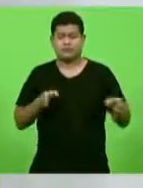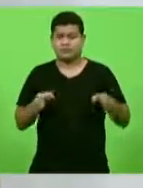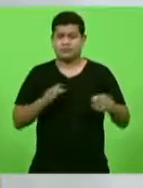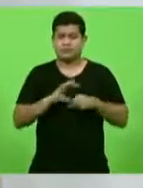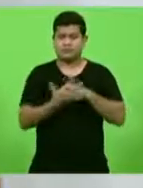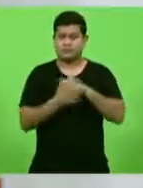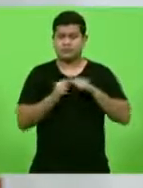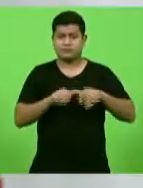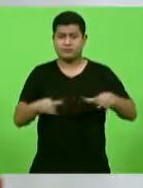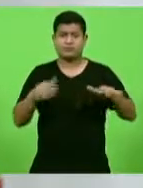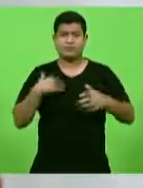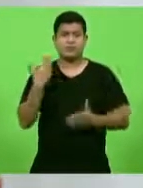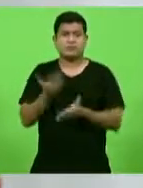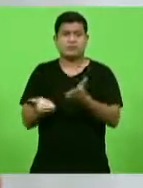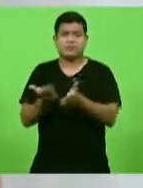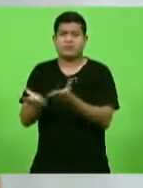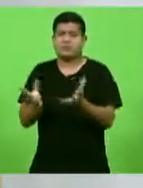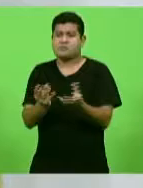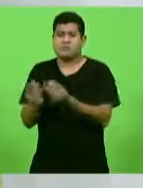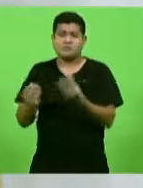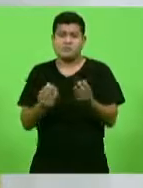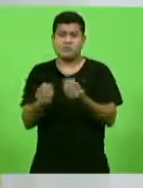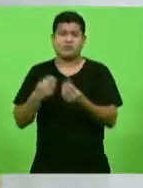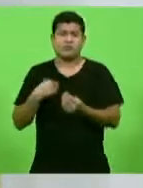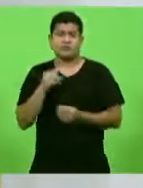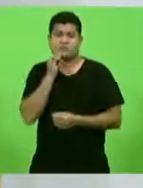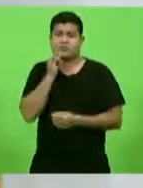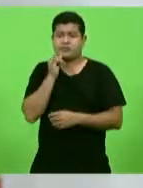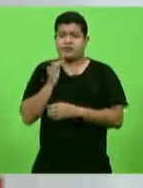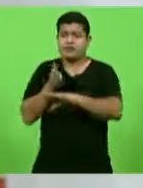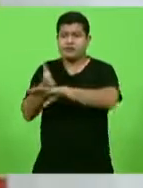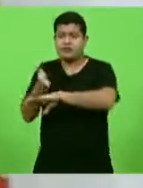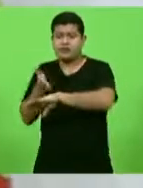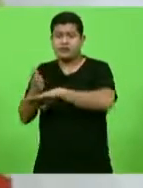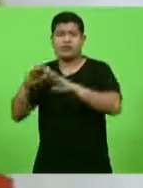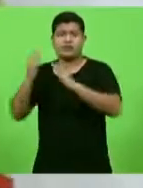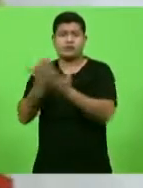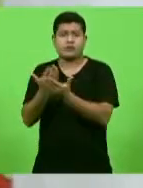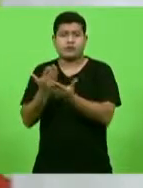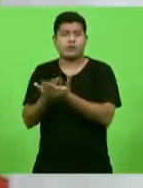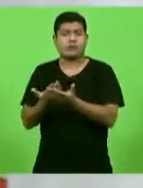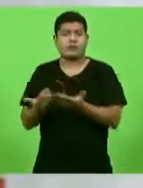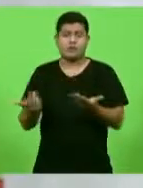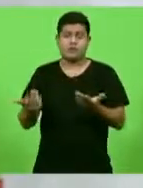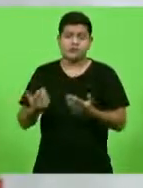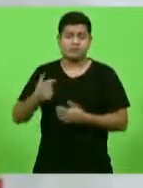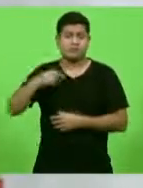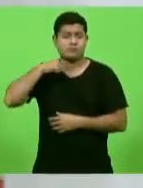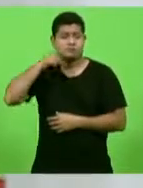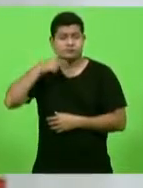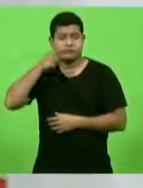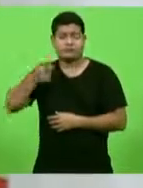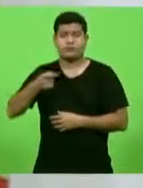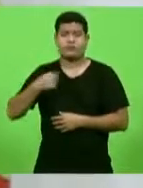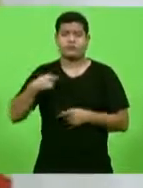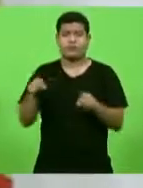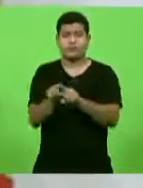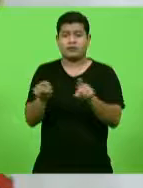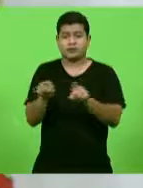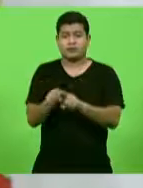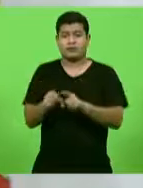presenciais e, também, precisamos apoiar nossa comunidade escolar e a escola pública.